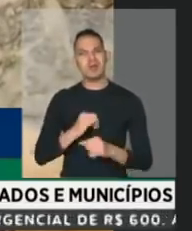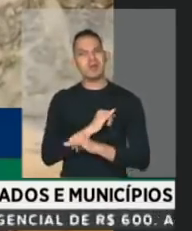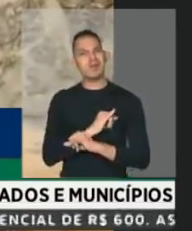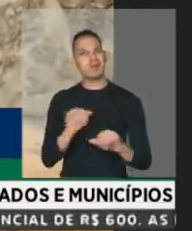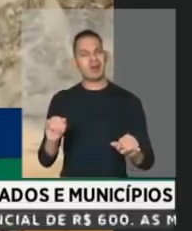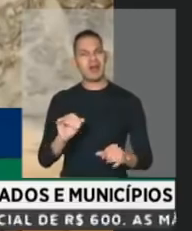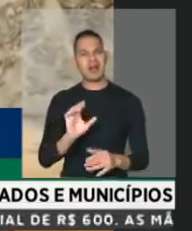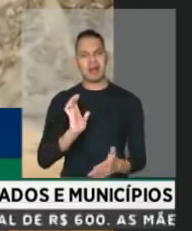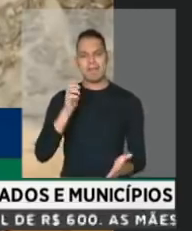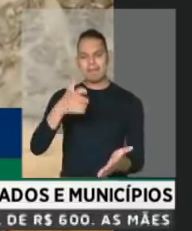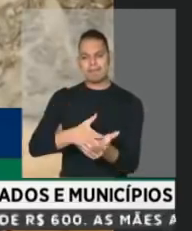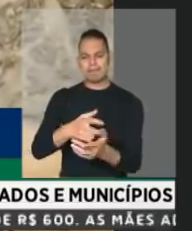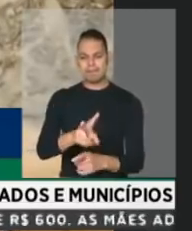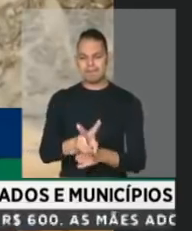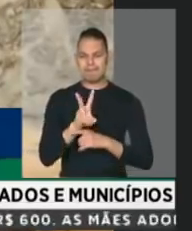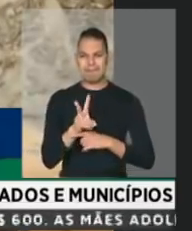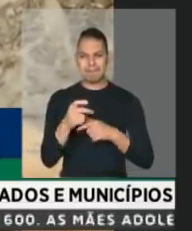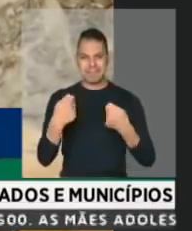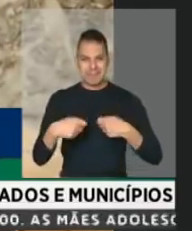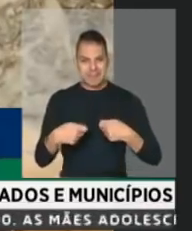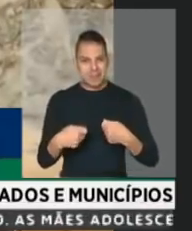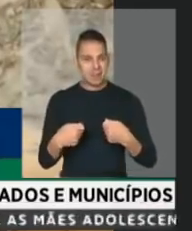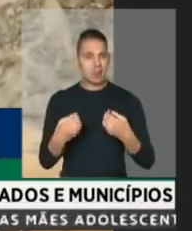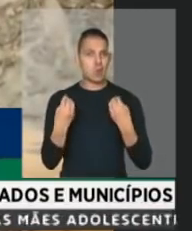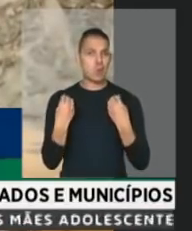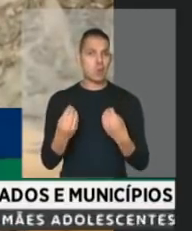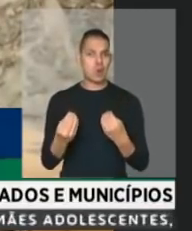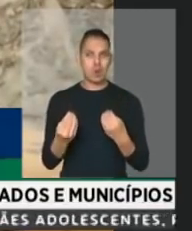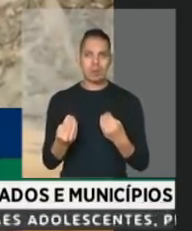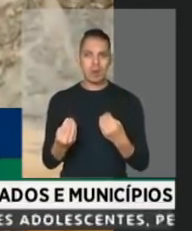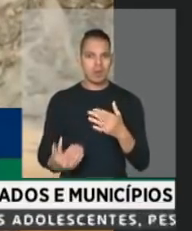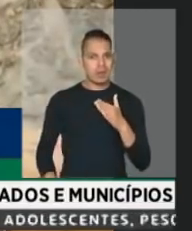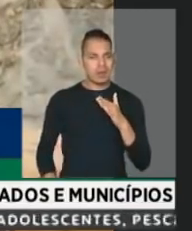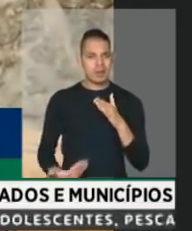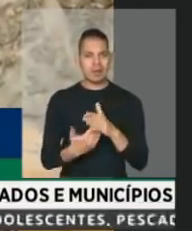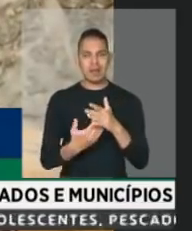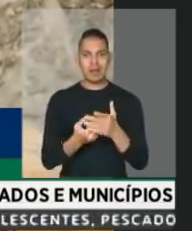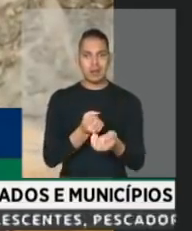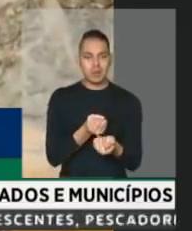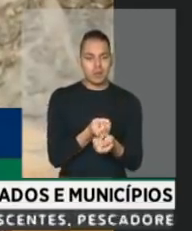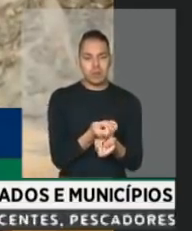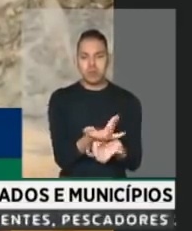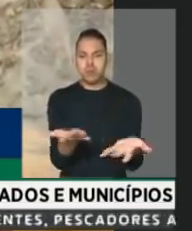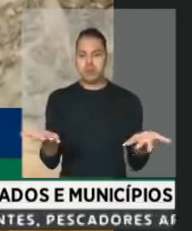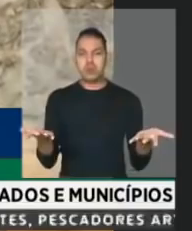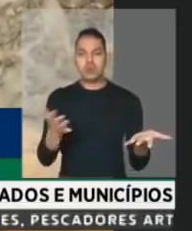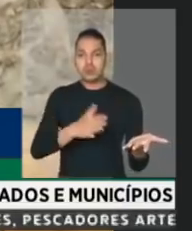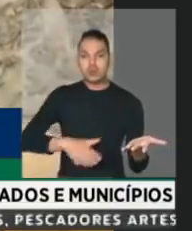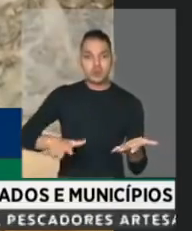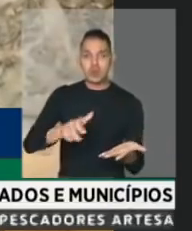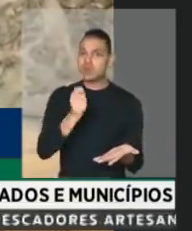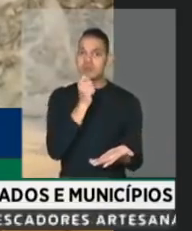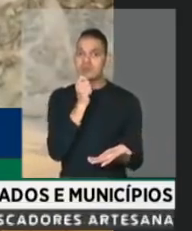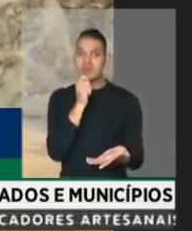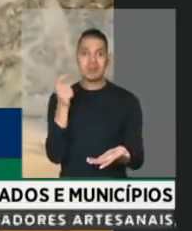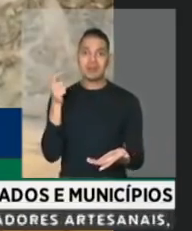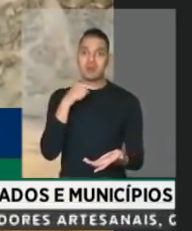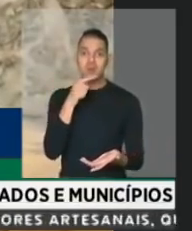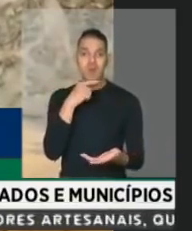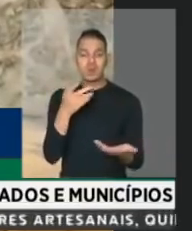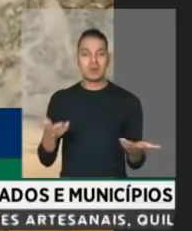um crédito suplementar. Até agora não conseguiu alcançar a maioria dos beneficiários da renda mínima emergencial.